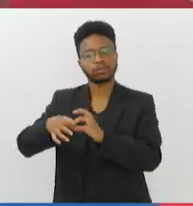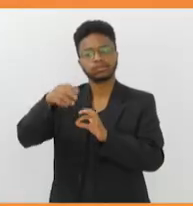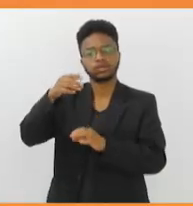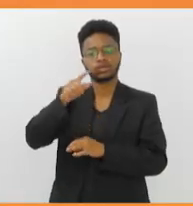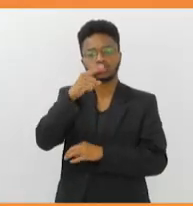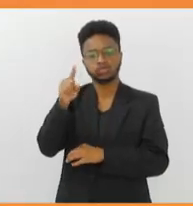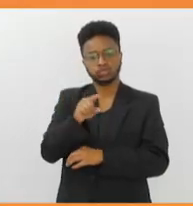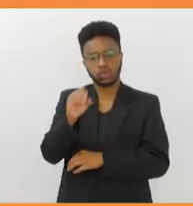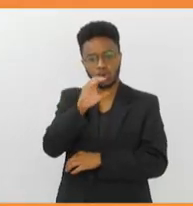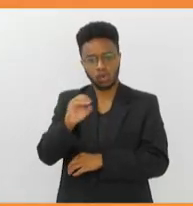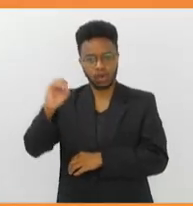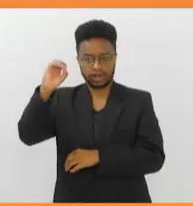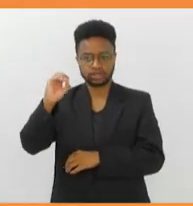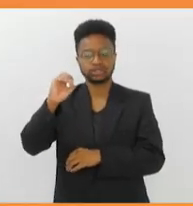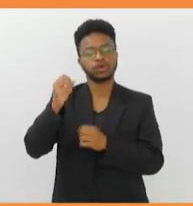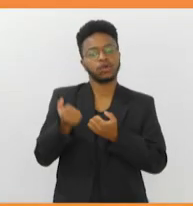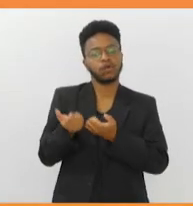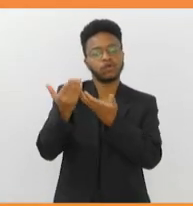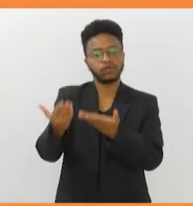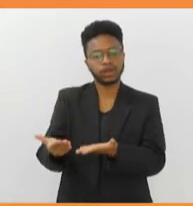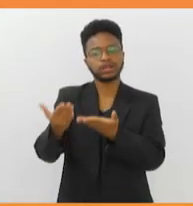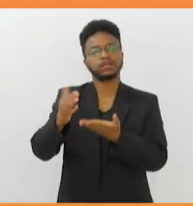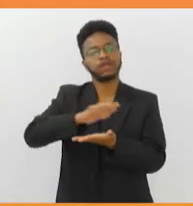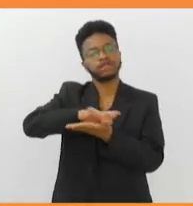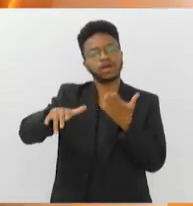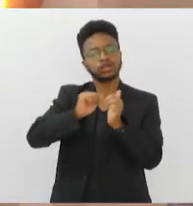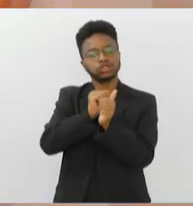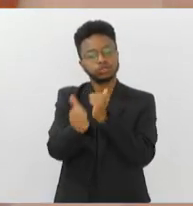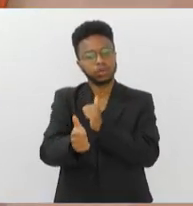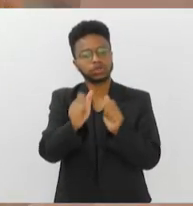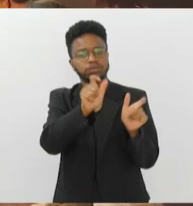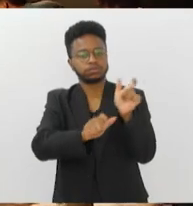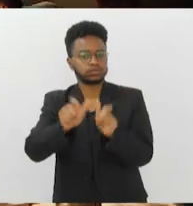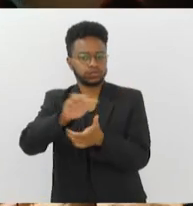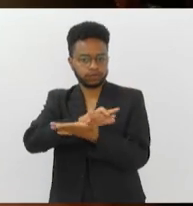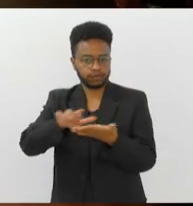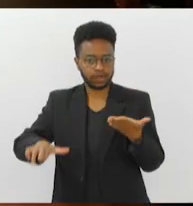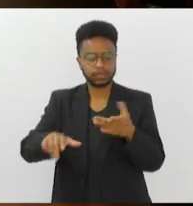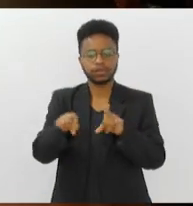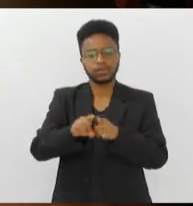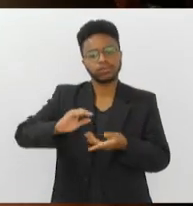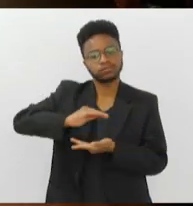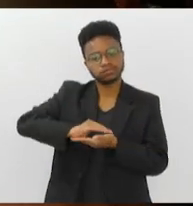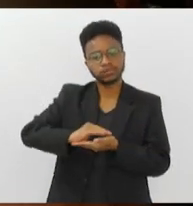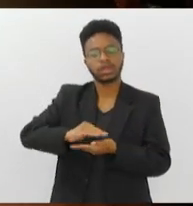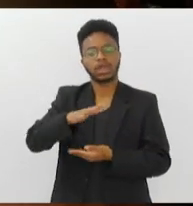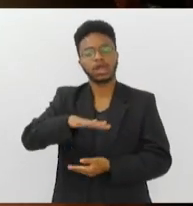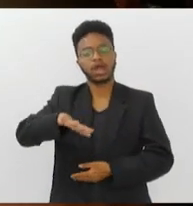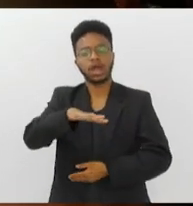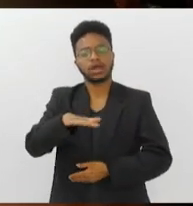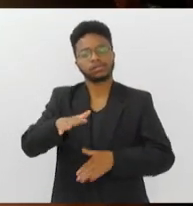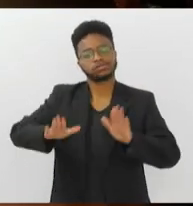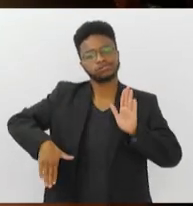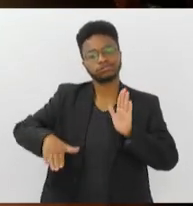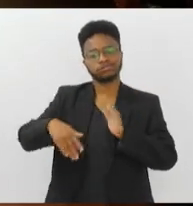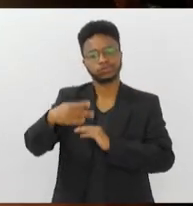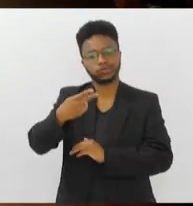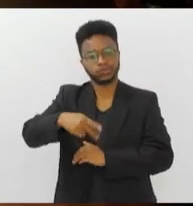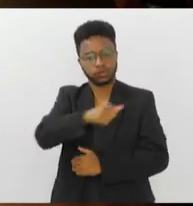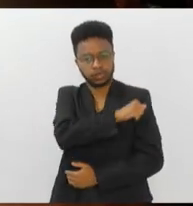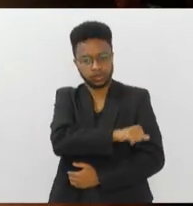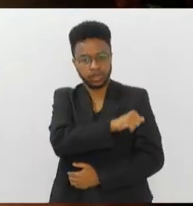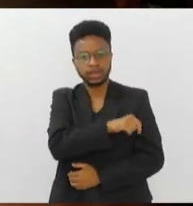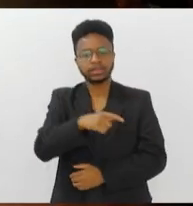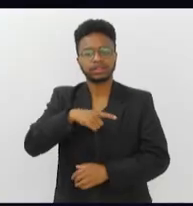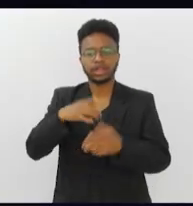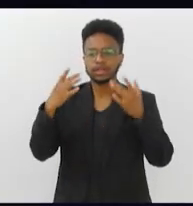adultos e pessoas com deficiência em diversos esportes. Rio das Ostras, no litoral fluminense, terá espetáculo de dança